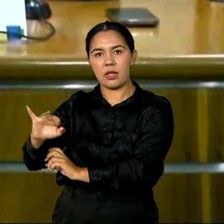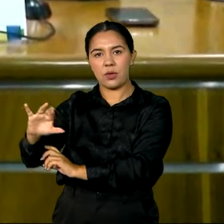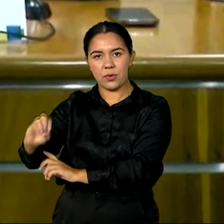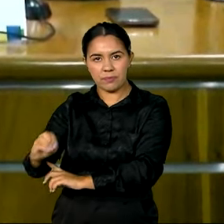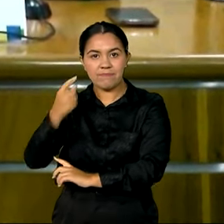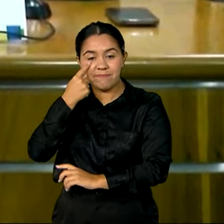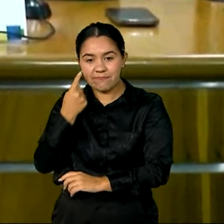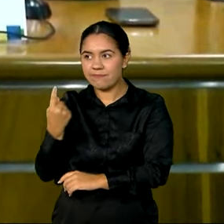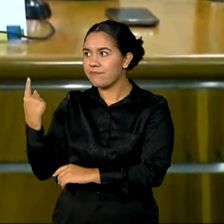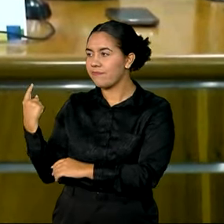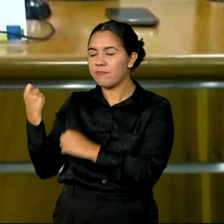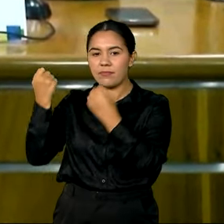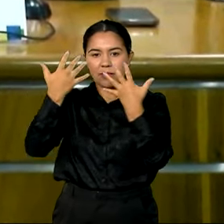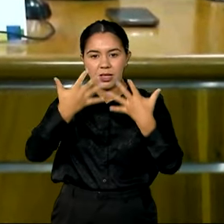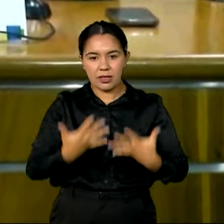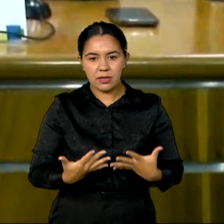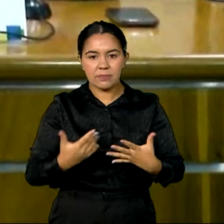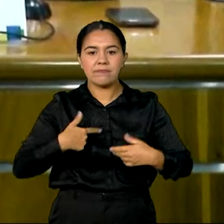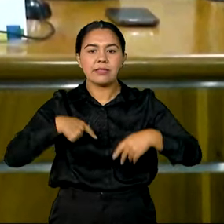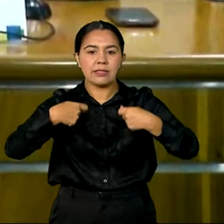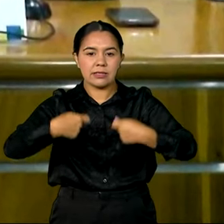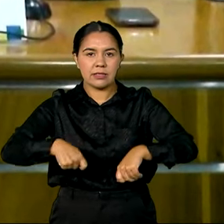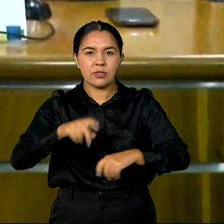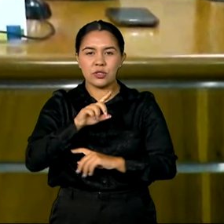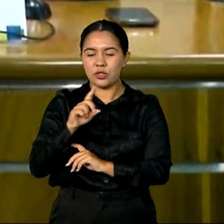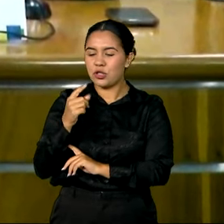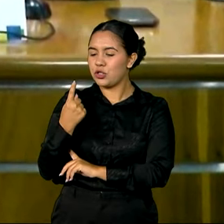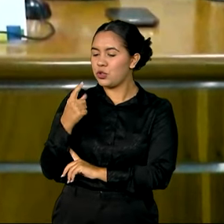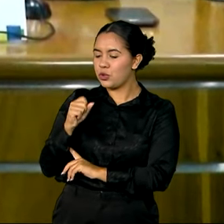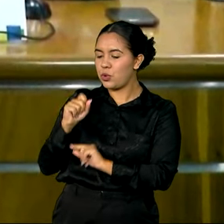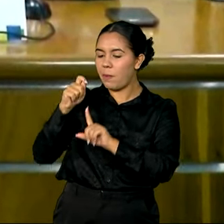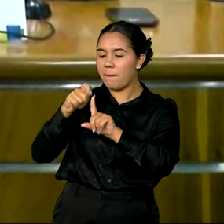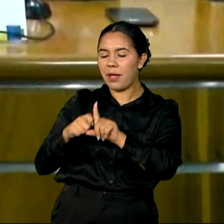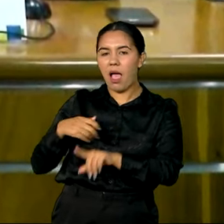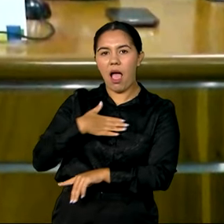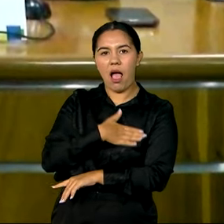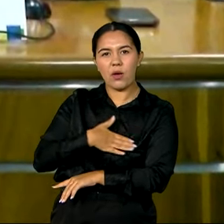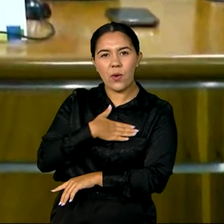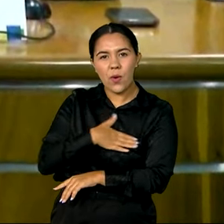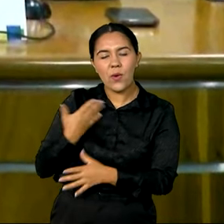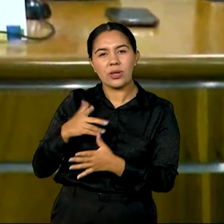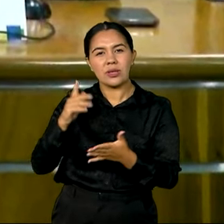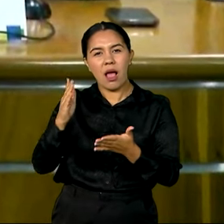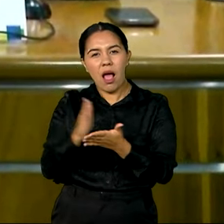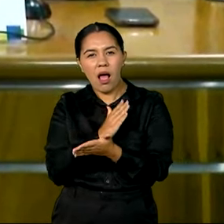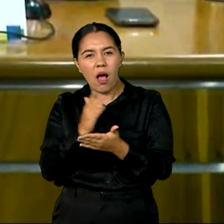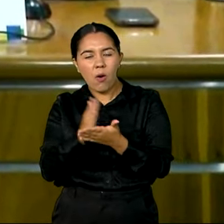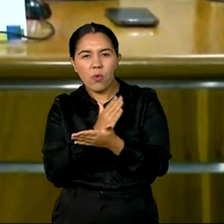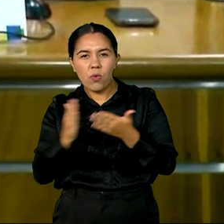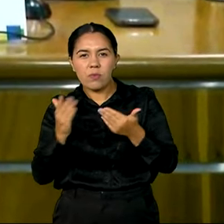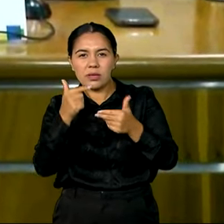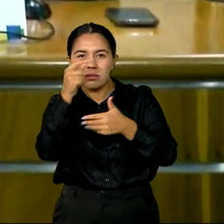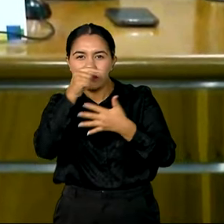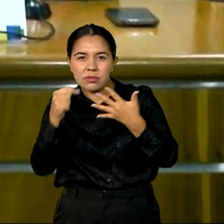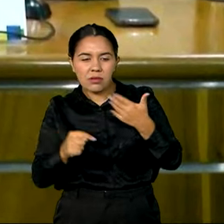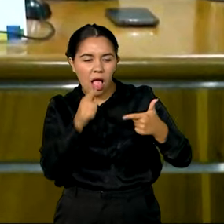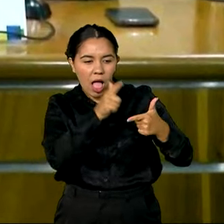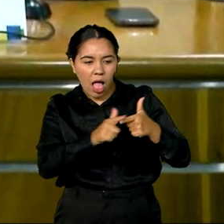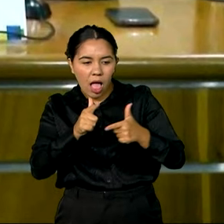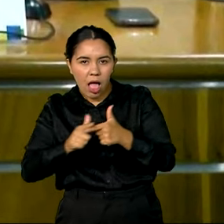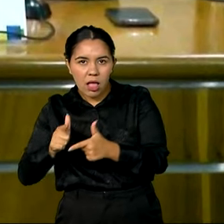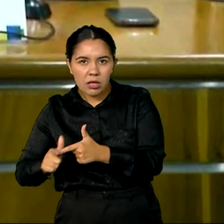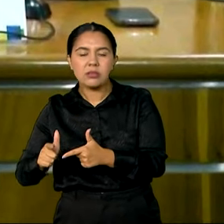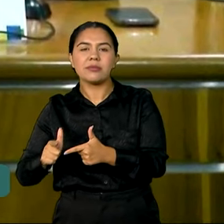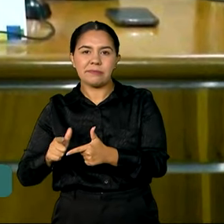que vinham muito em debate desde a realização da prova no dia 18 de agosto, questões que vinham sendo acompanhadas de muito perto pelo